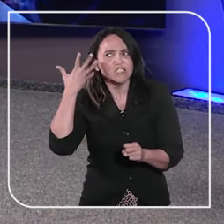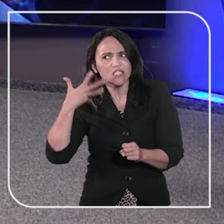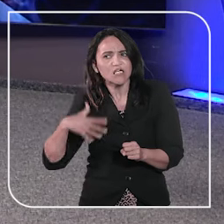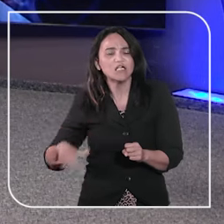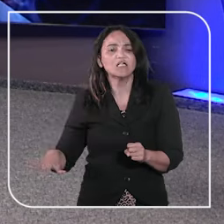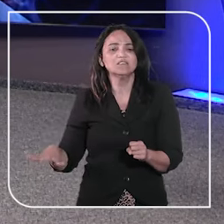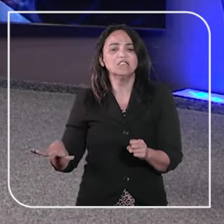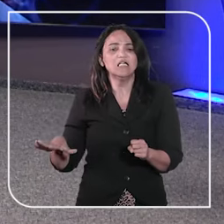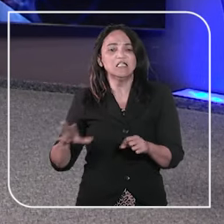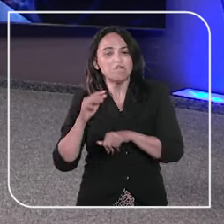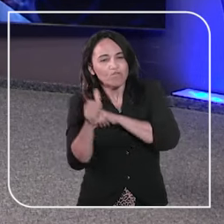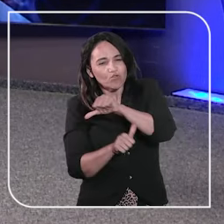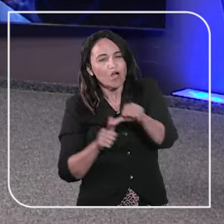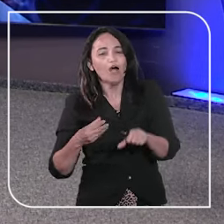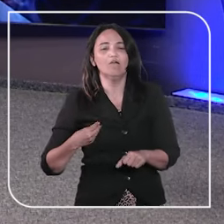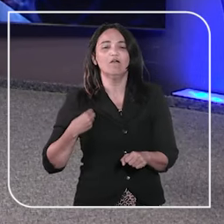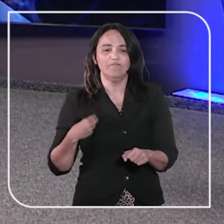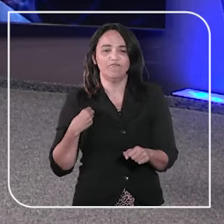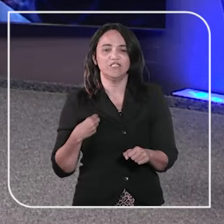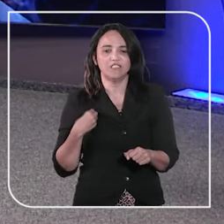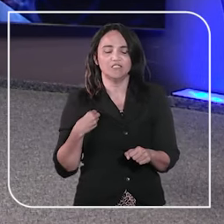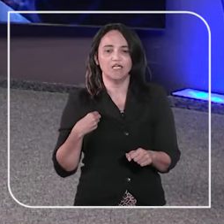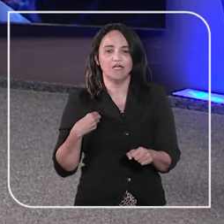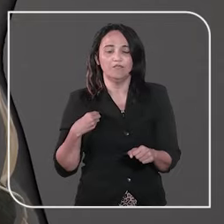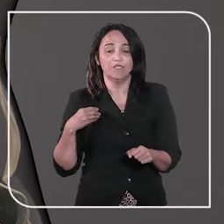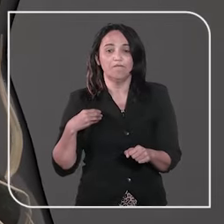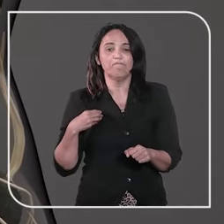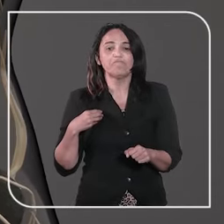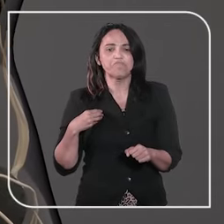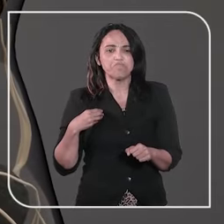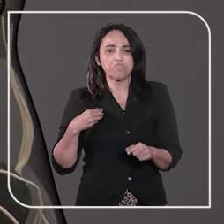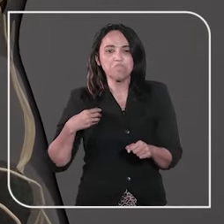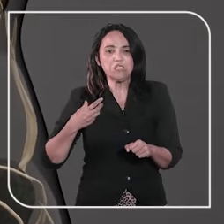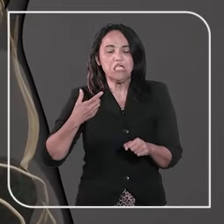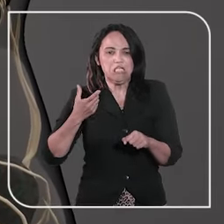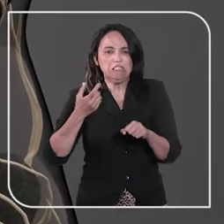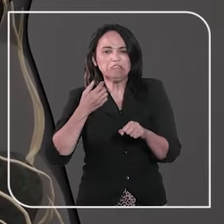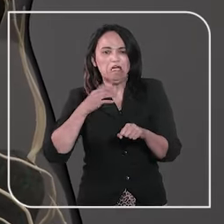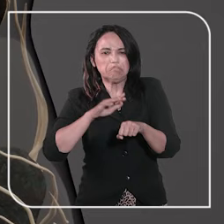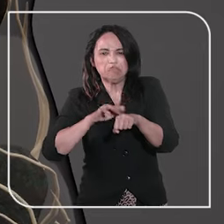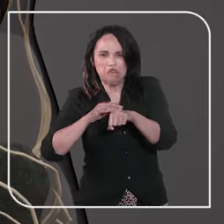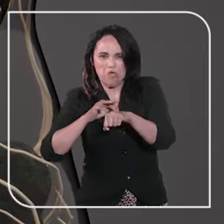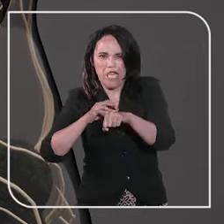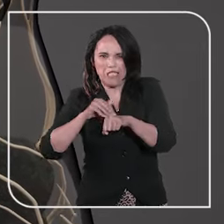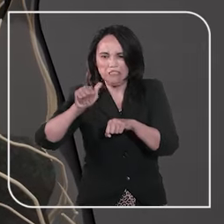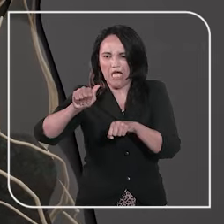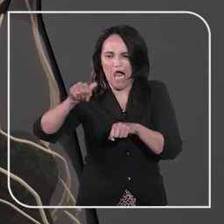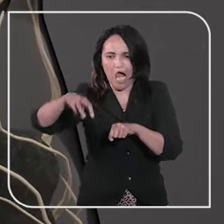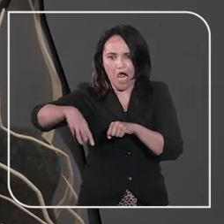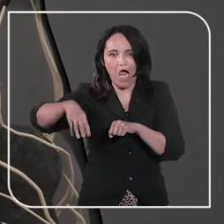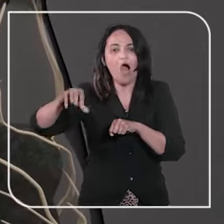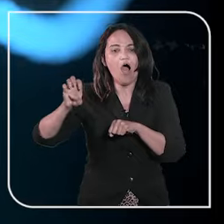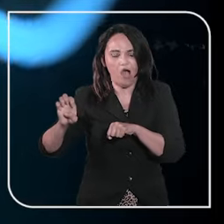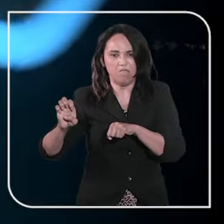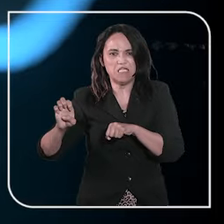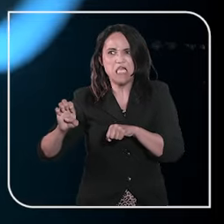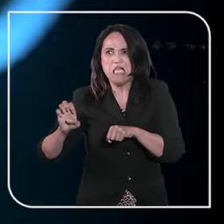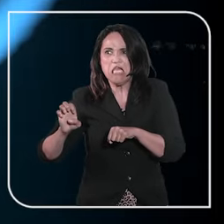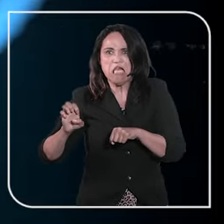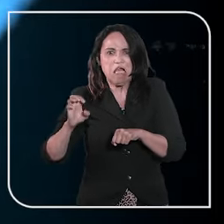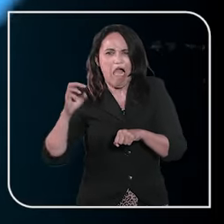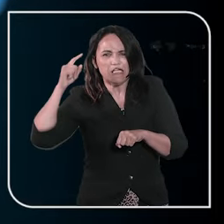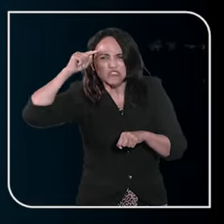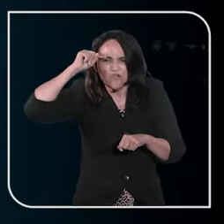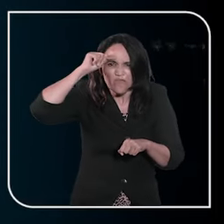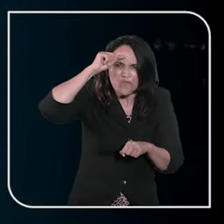decisões do Superior Tribunal de Justiça. A atrofia muscular espinhal, AME, é uma doença genética